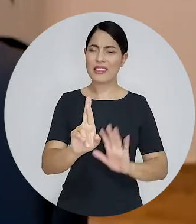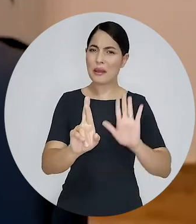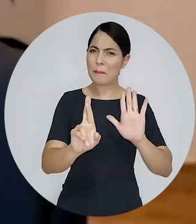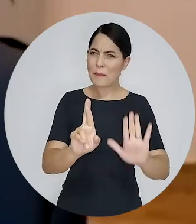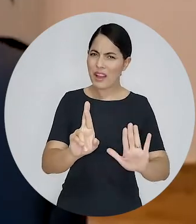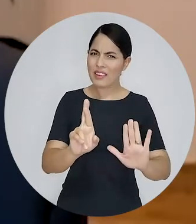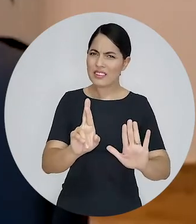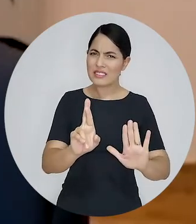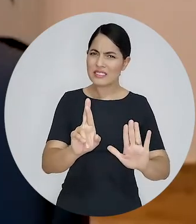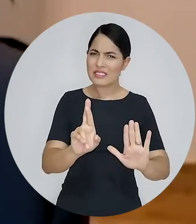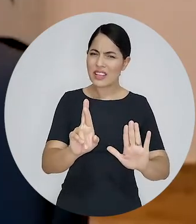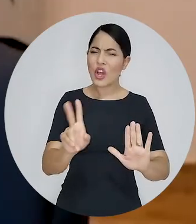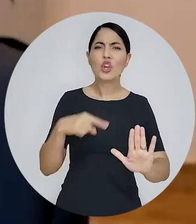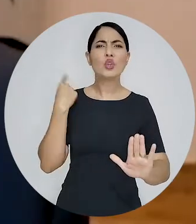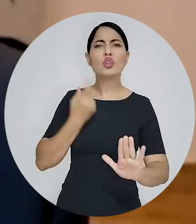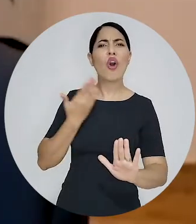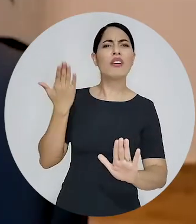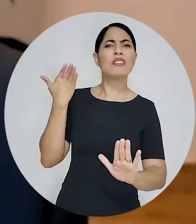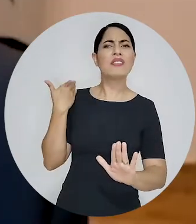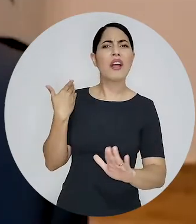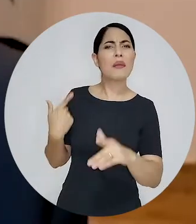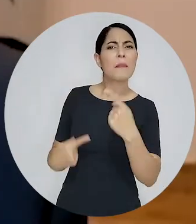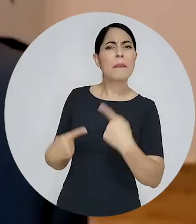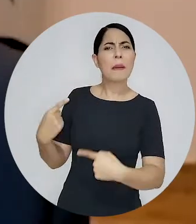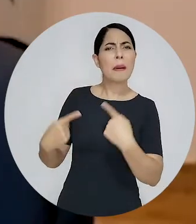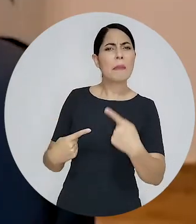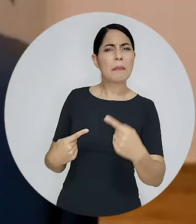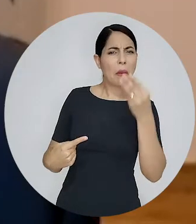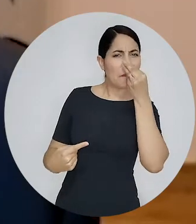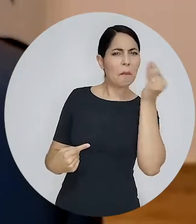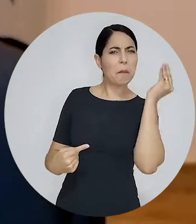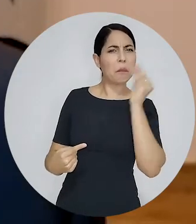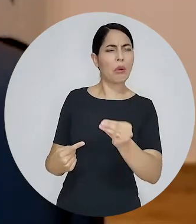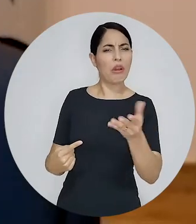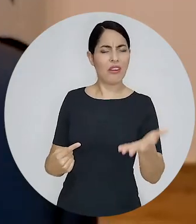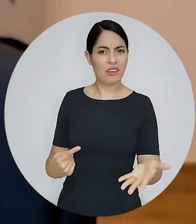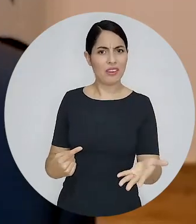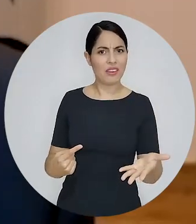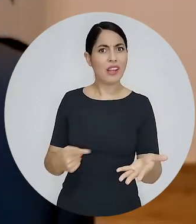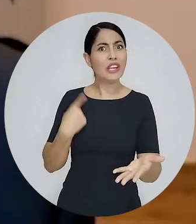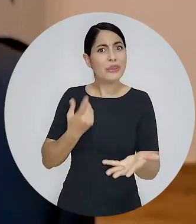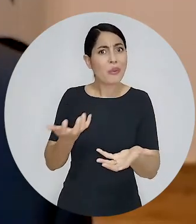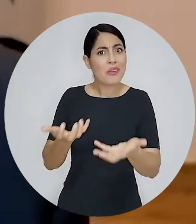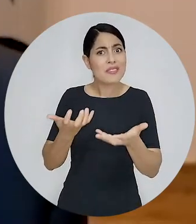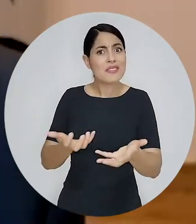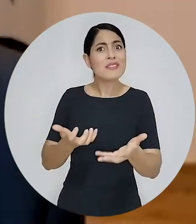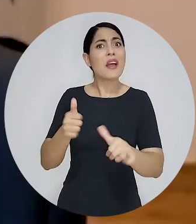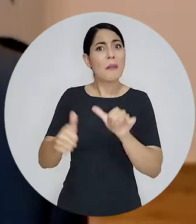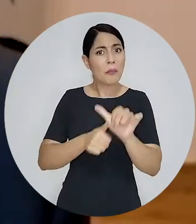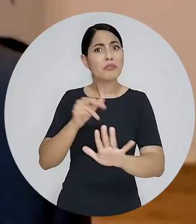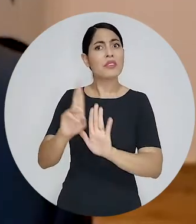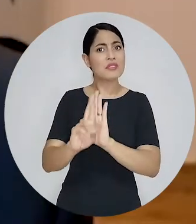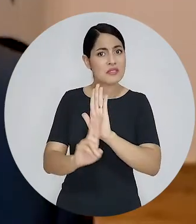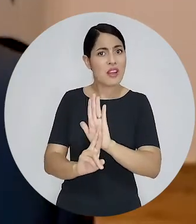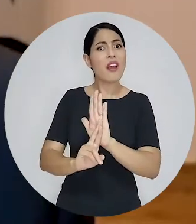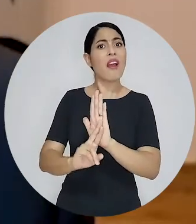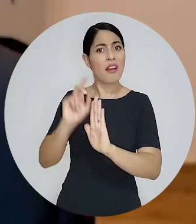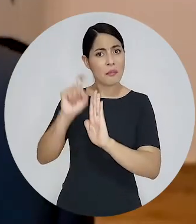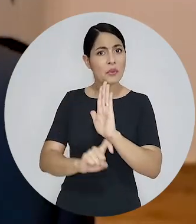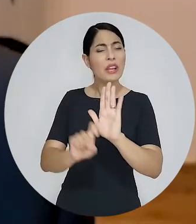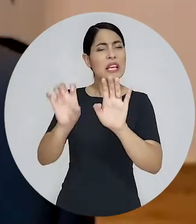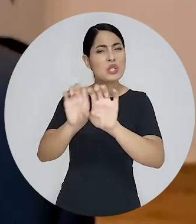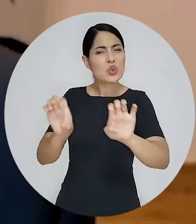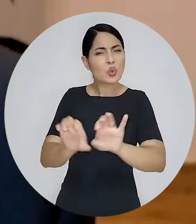imposto de renda ignorando toda a discussão pretérita em relação a uma reforma tributária